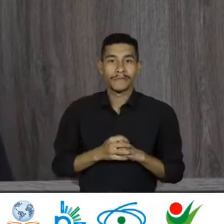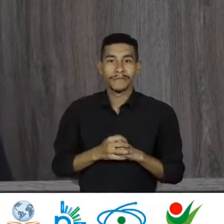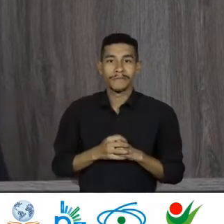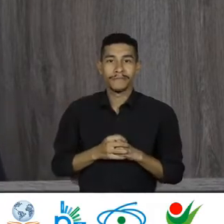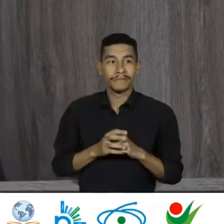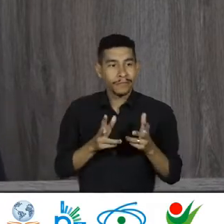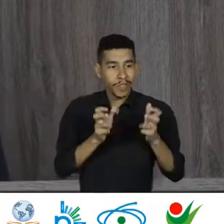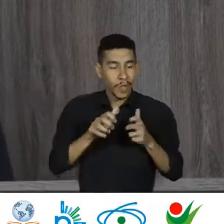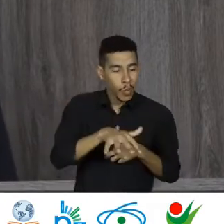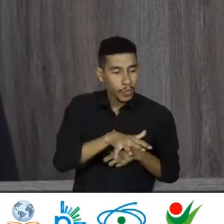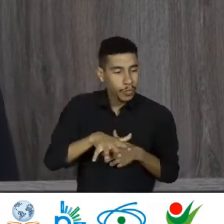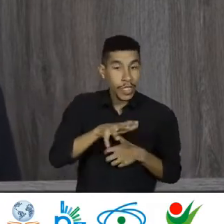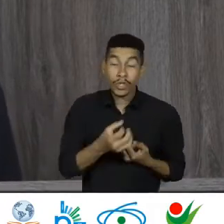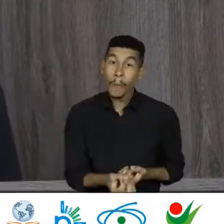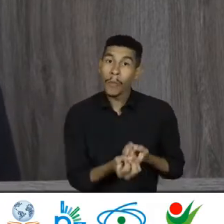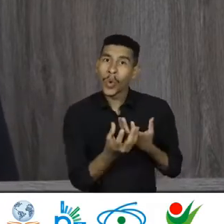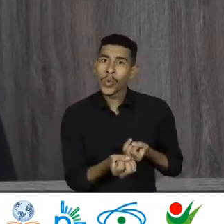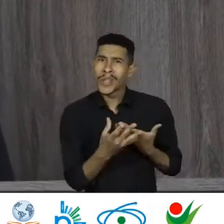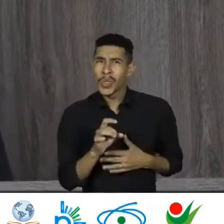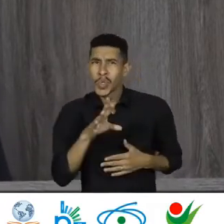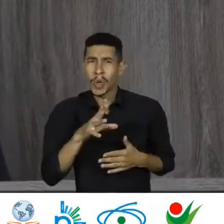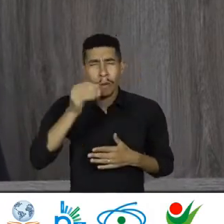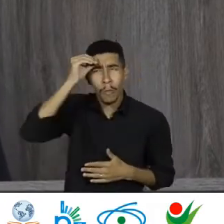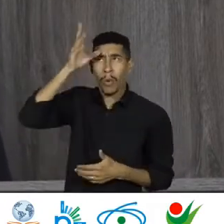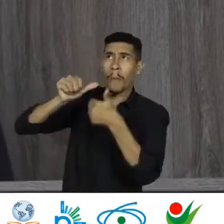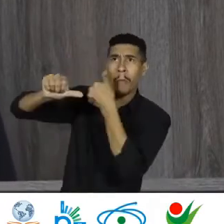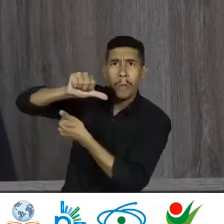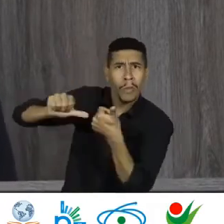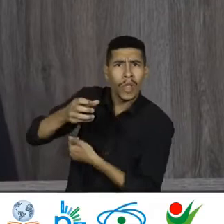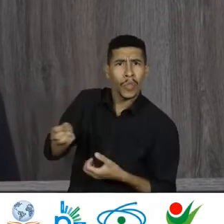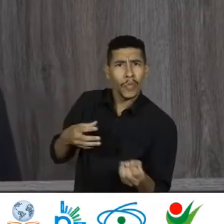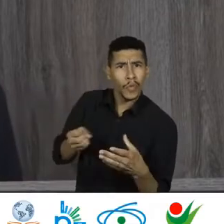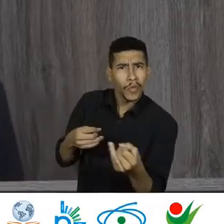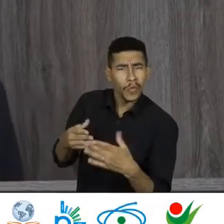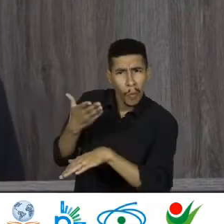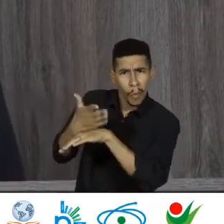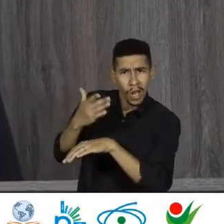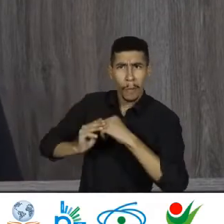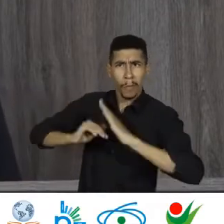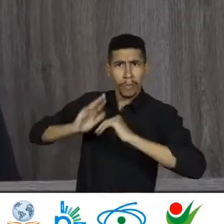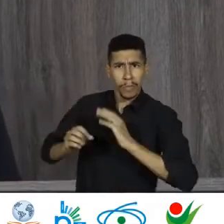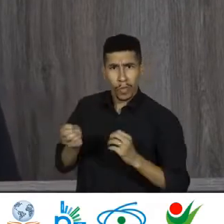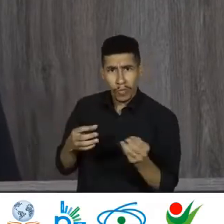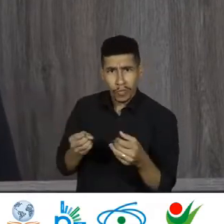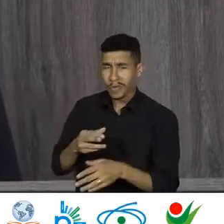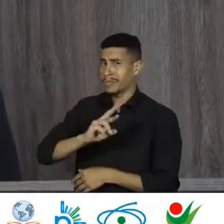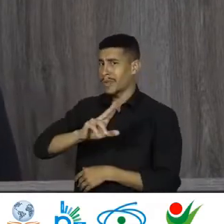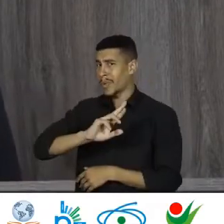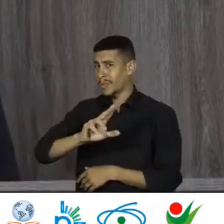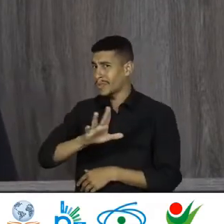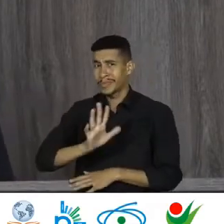produtivo, não só para atualizar os seus conhecimentos e práticas sobre a complexa